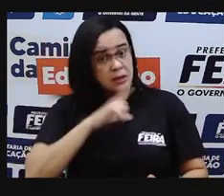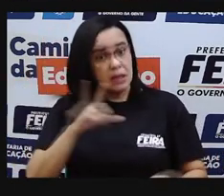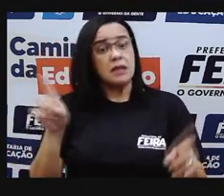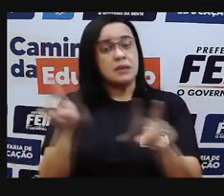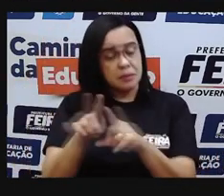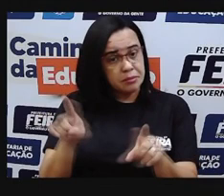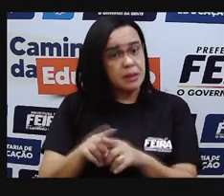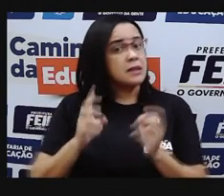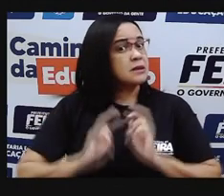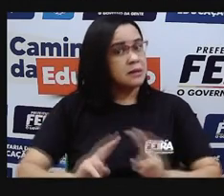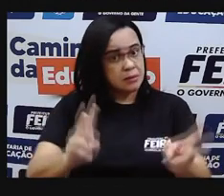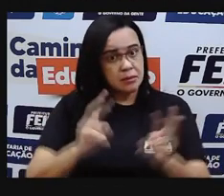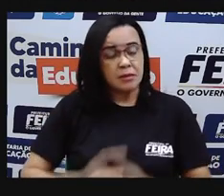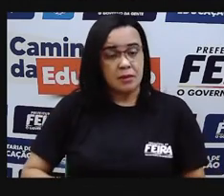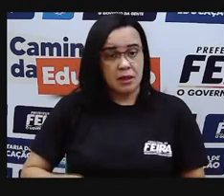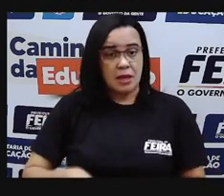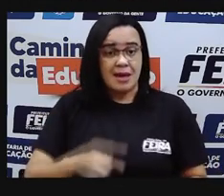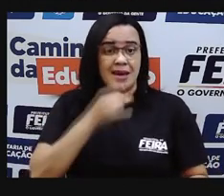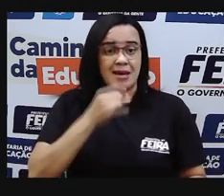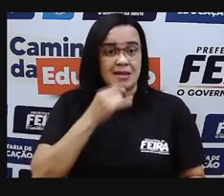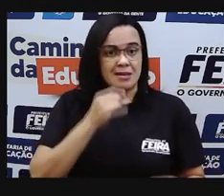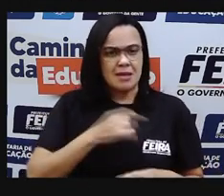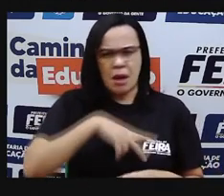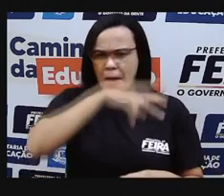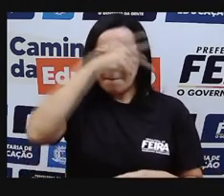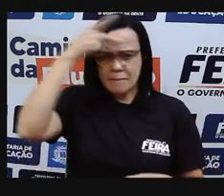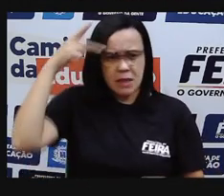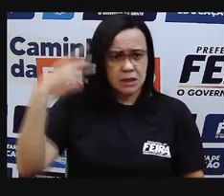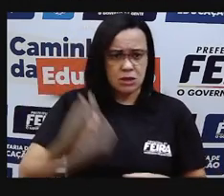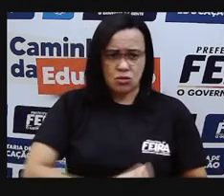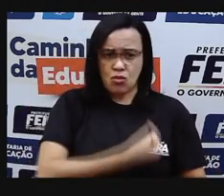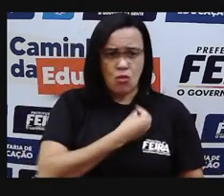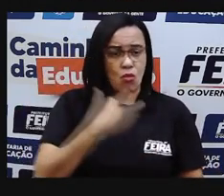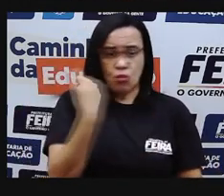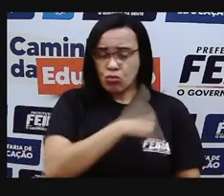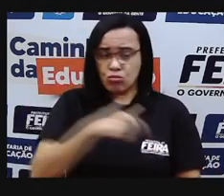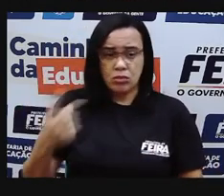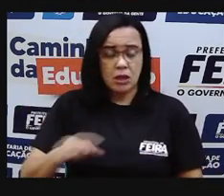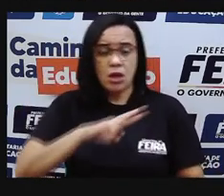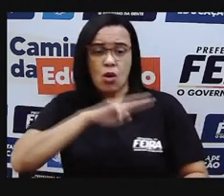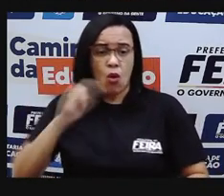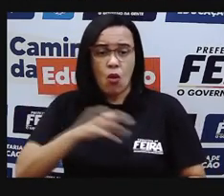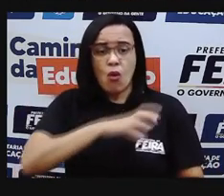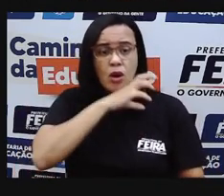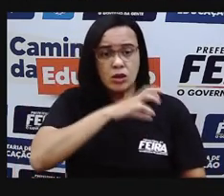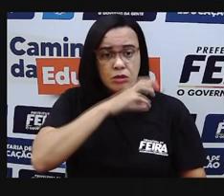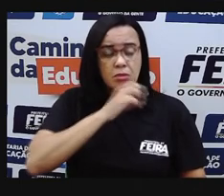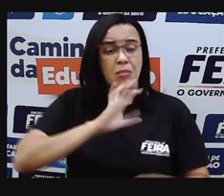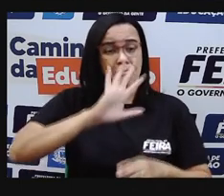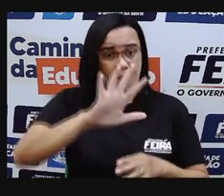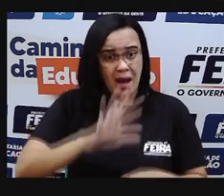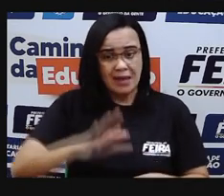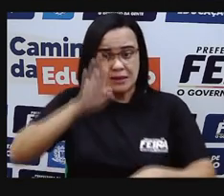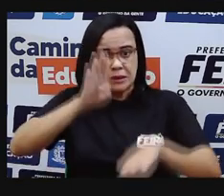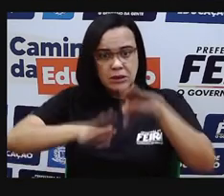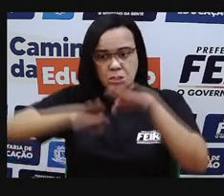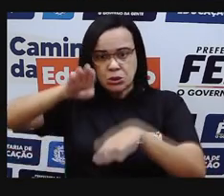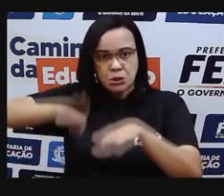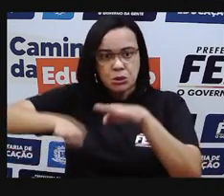dos seres humanos no nosso planeta. Qual é o problema, então, do efeito estufa? O problema é o